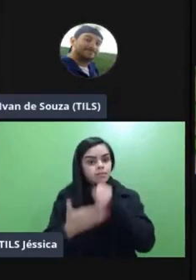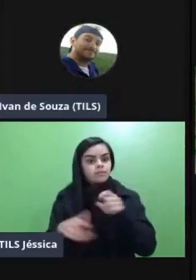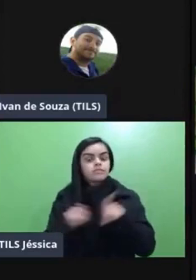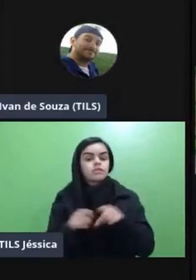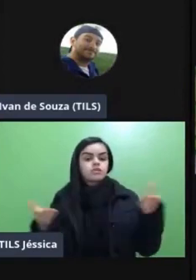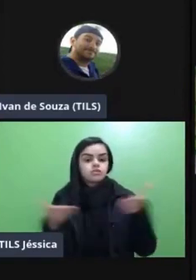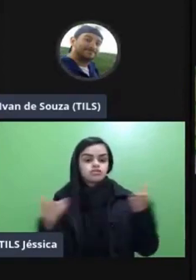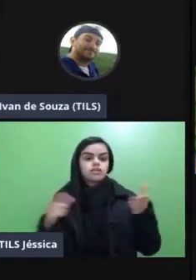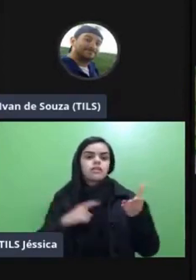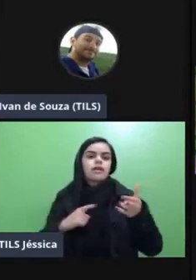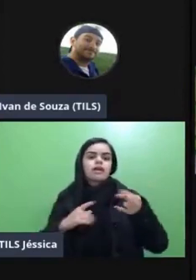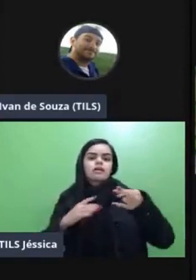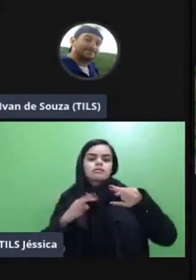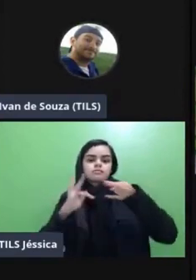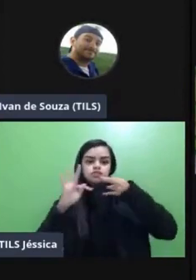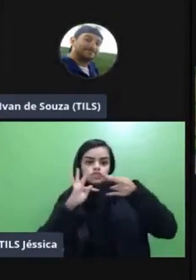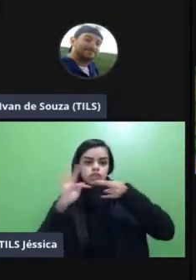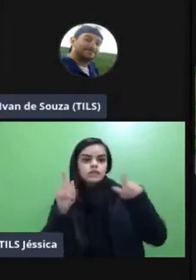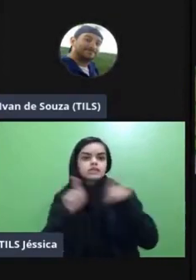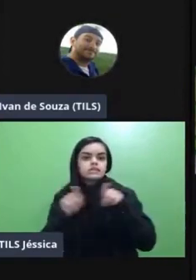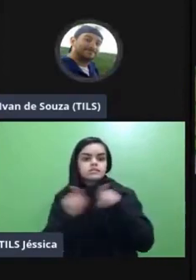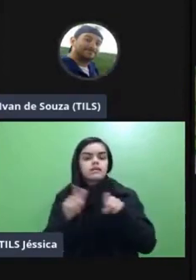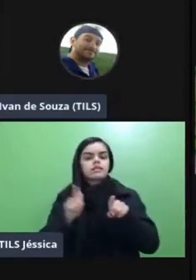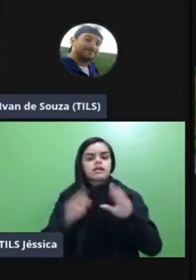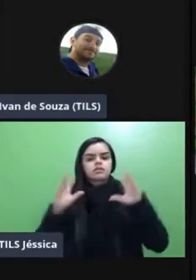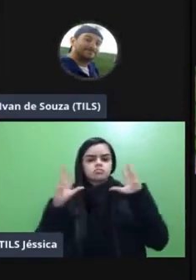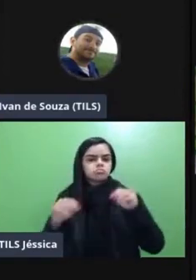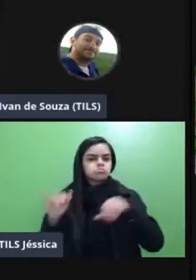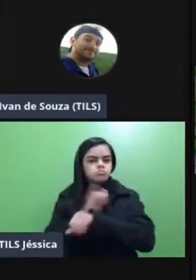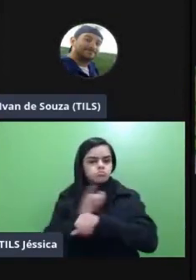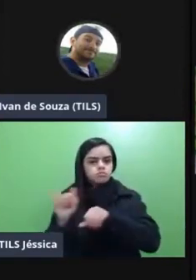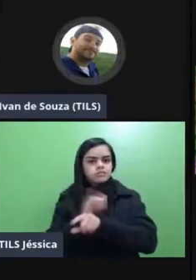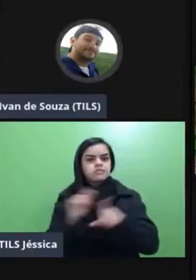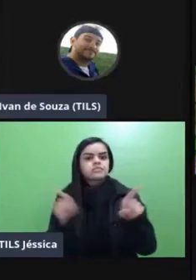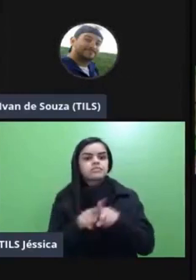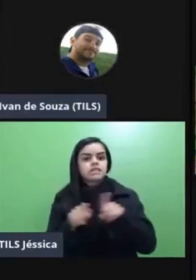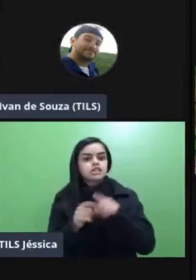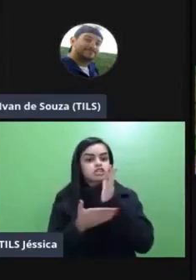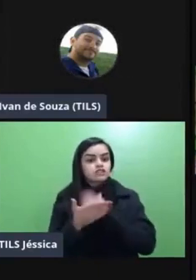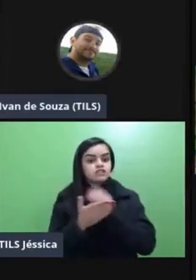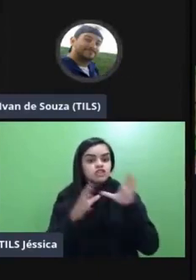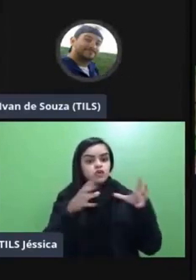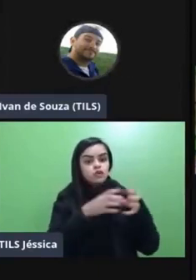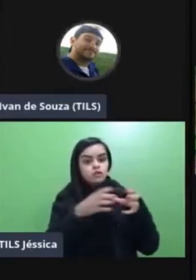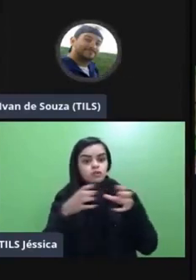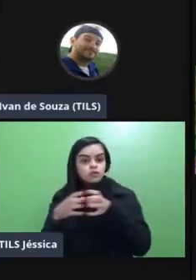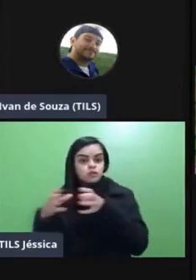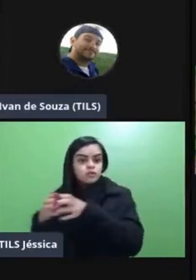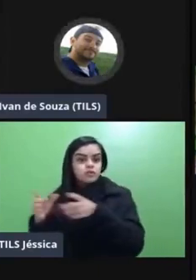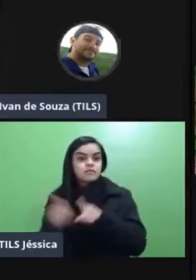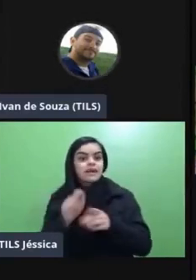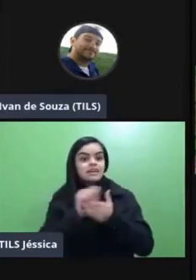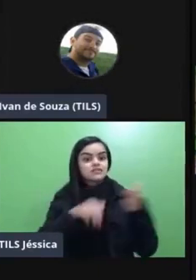tem no teens tem na plataforma da RNP do BBB do Big Blue Bottom a gente tem opções de dividir a sala em grupos e colocar atividades